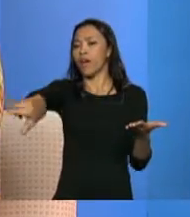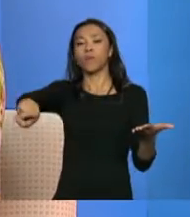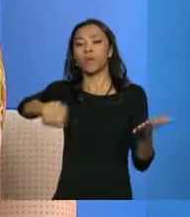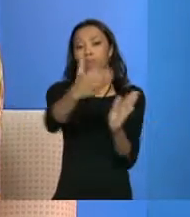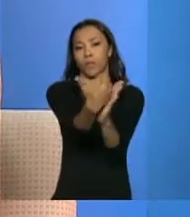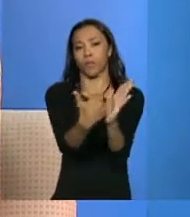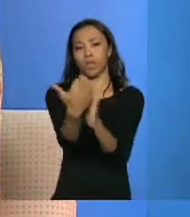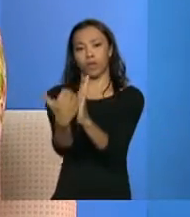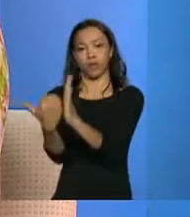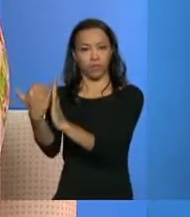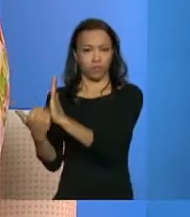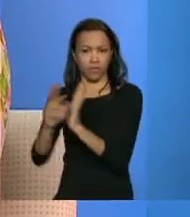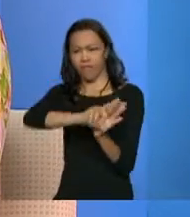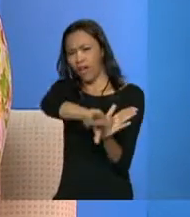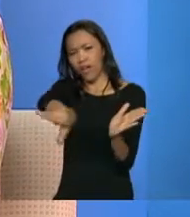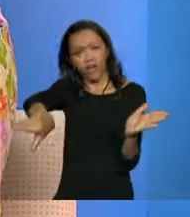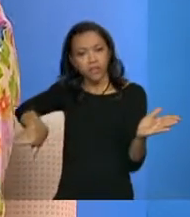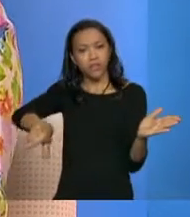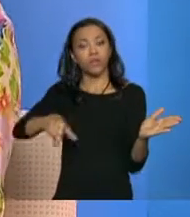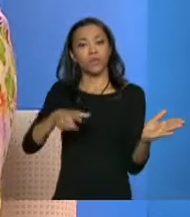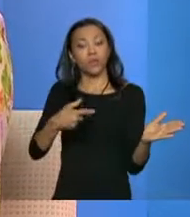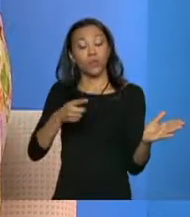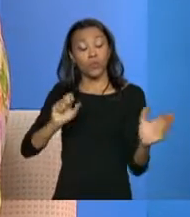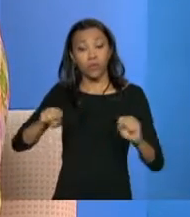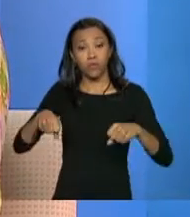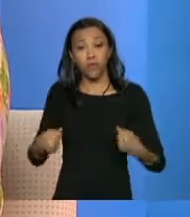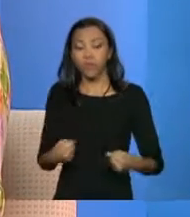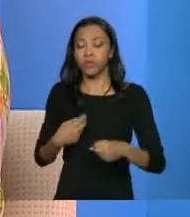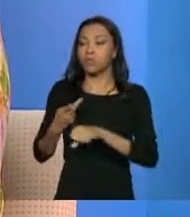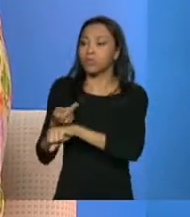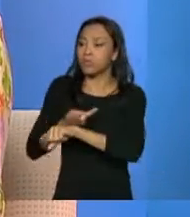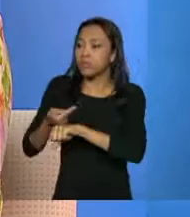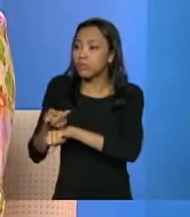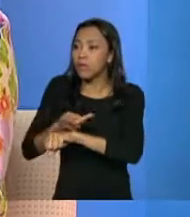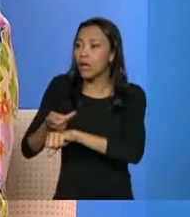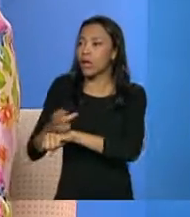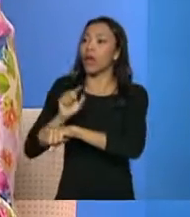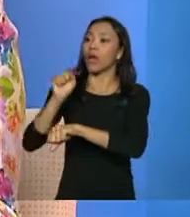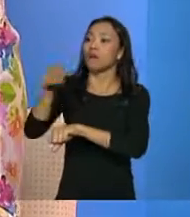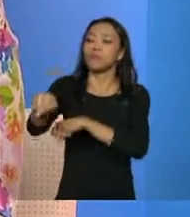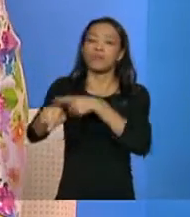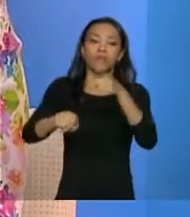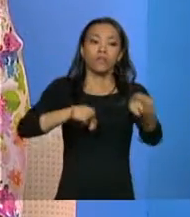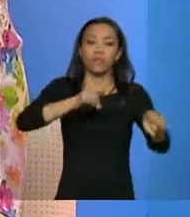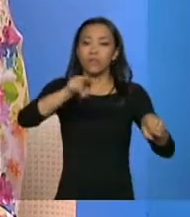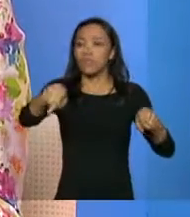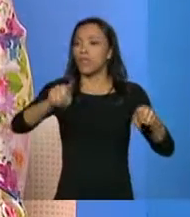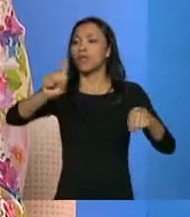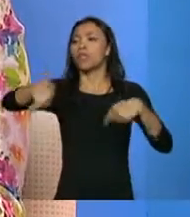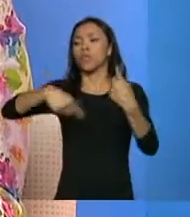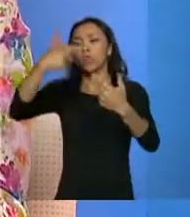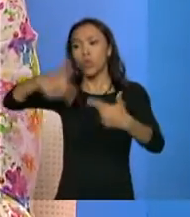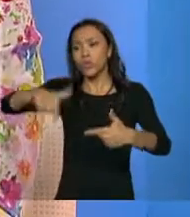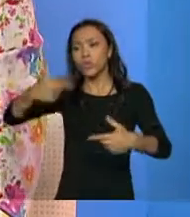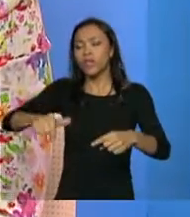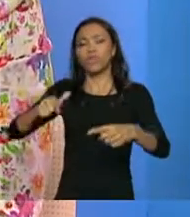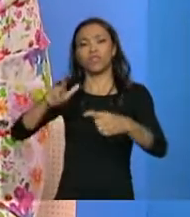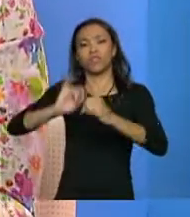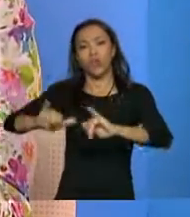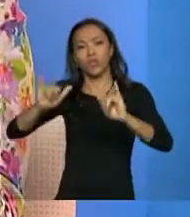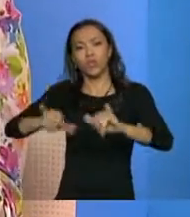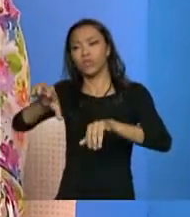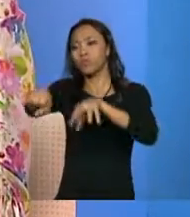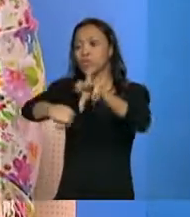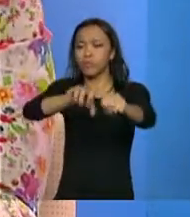o esforço que você teria que fazer para atualizar a família aqui nesse programa, depois atualizar de novo ali naquele programa, depois